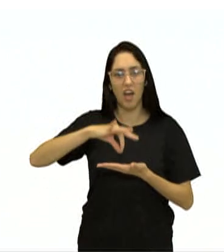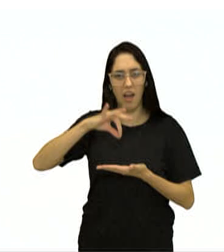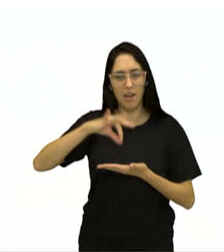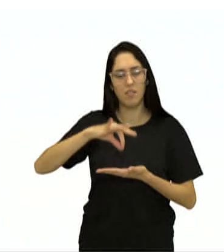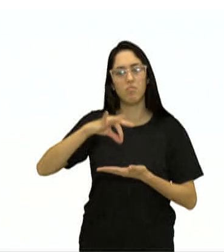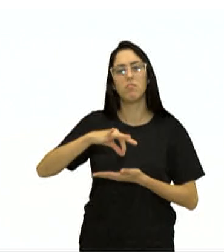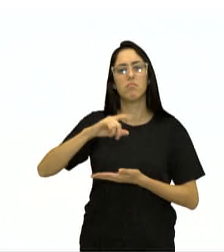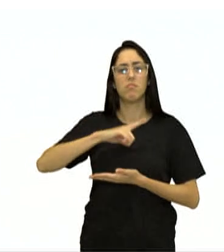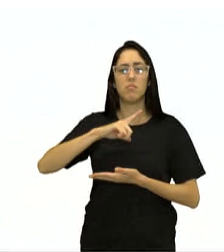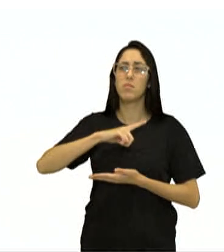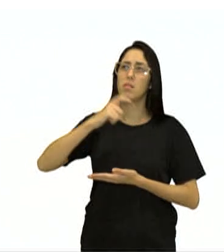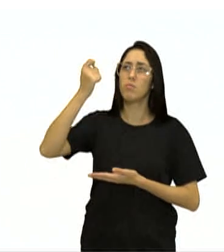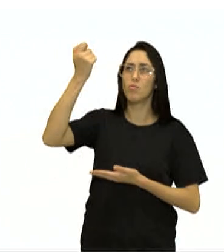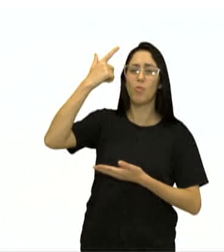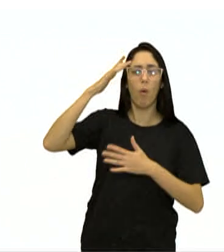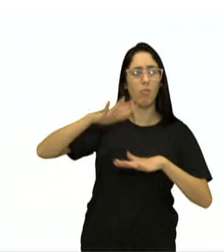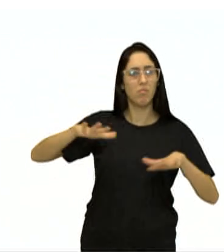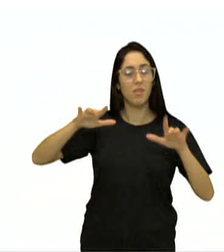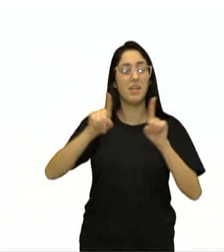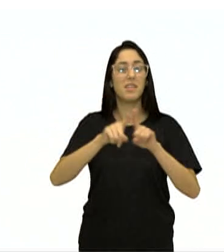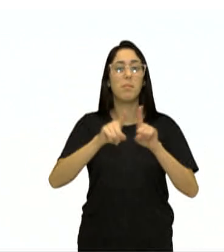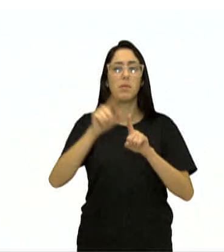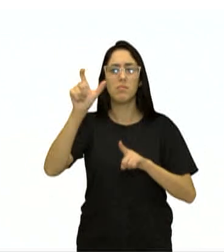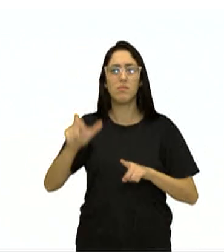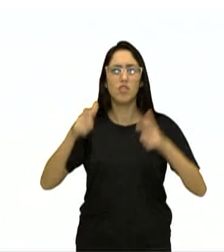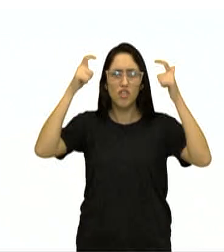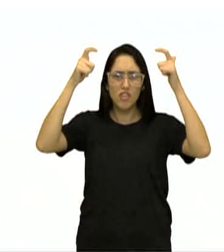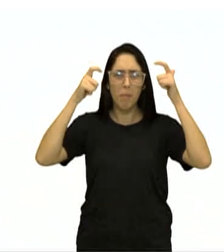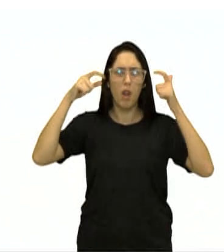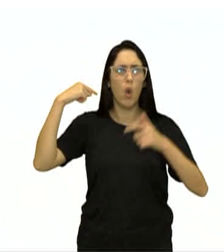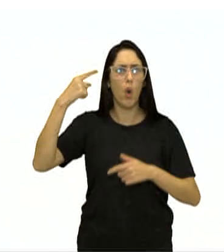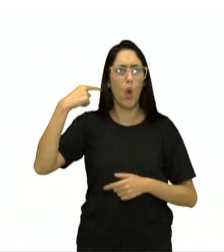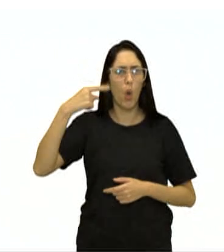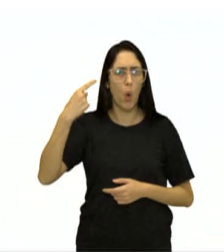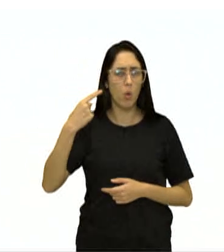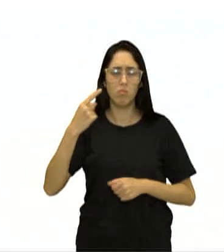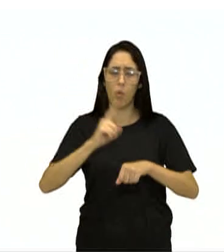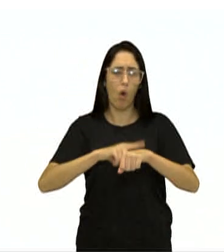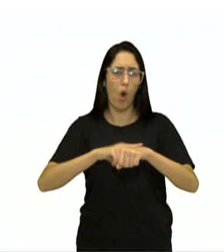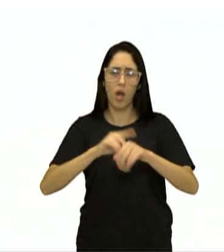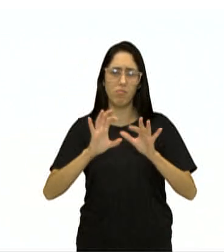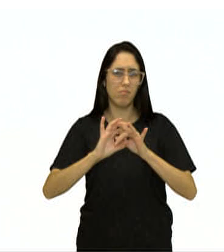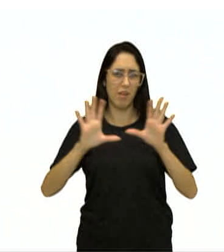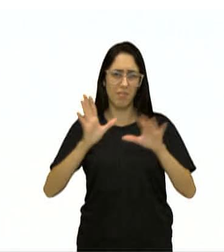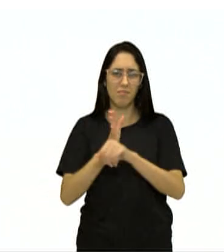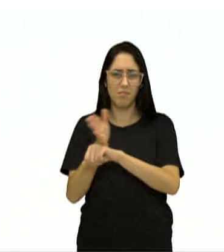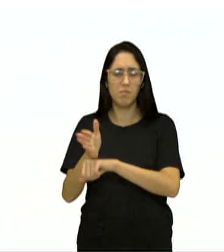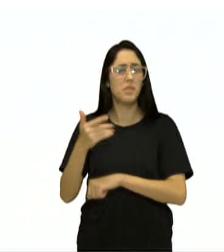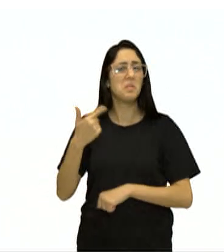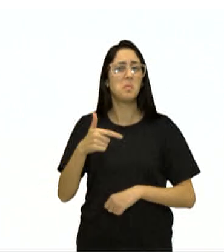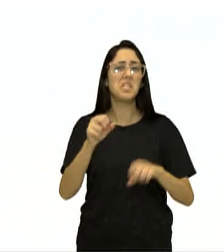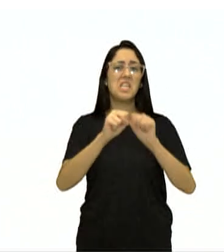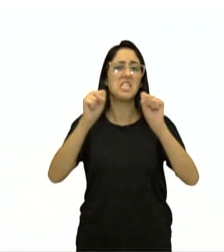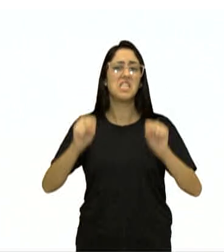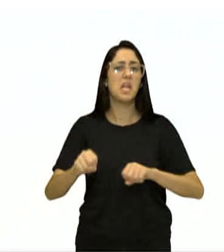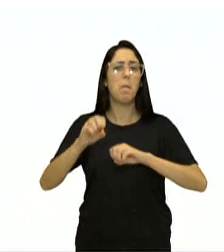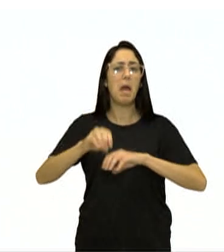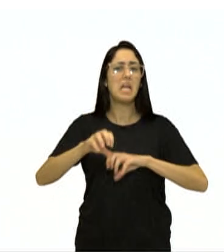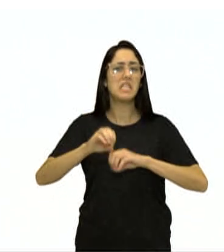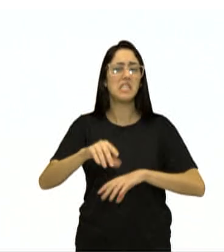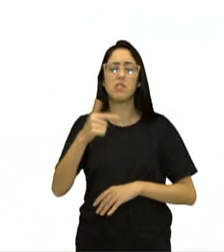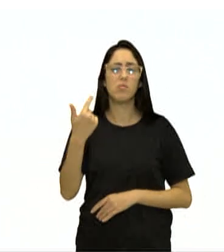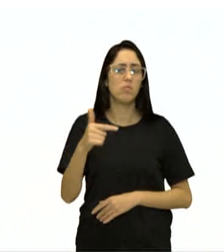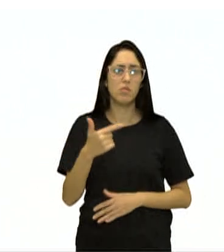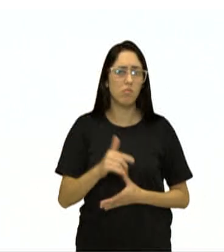e do chapeleiro louco, aberto a qualquer hora. Parece não haver um sistema de ensino organizado,